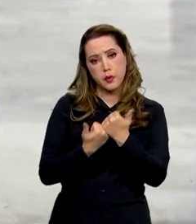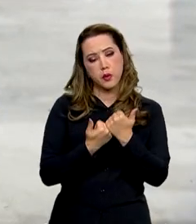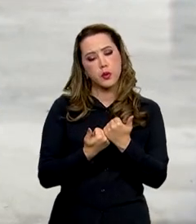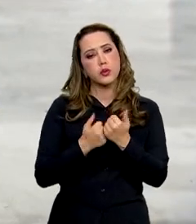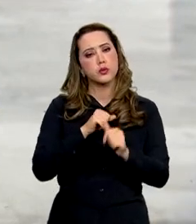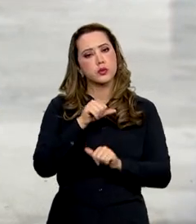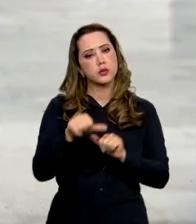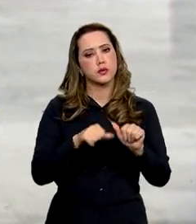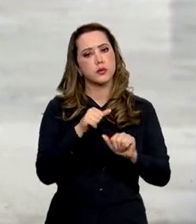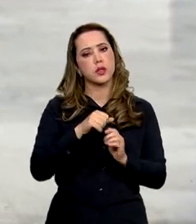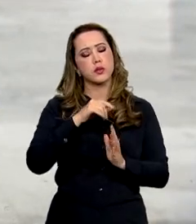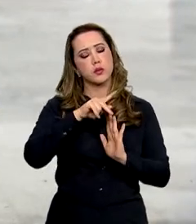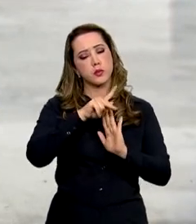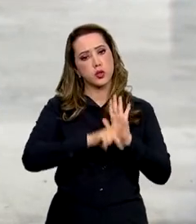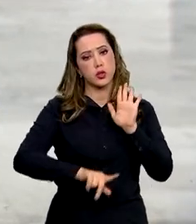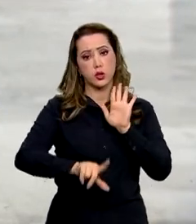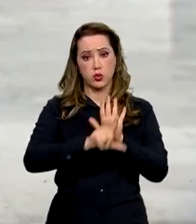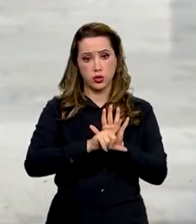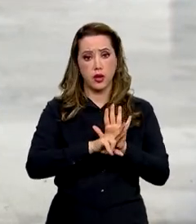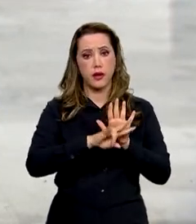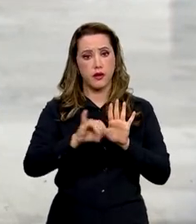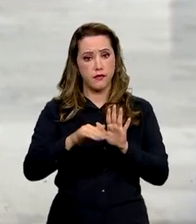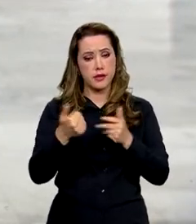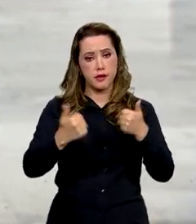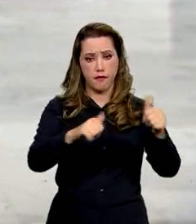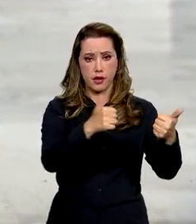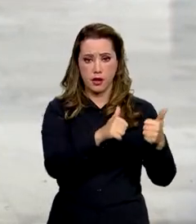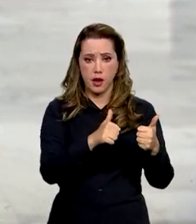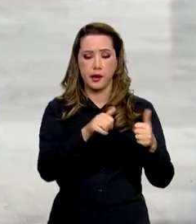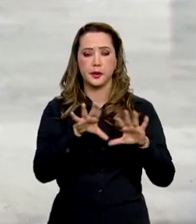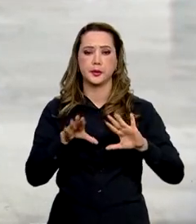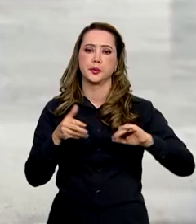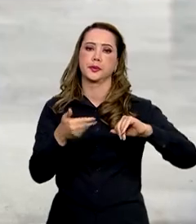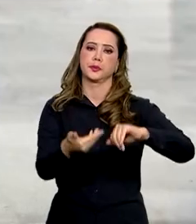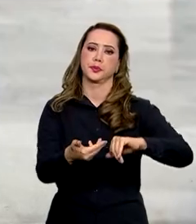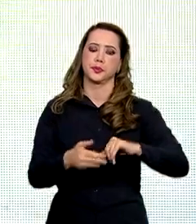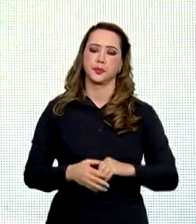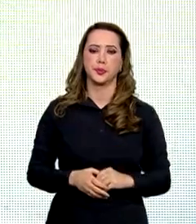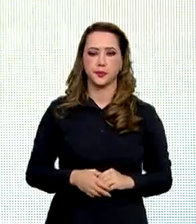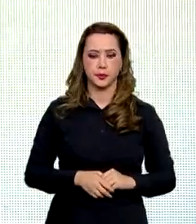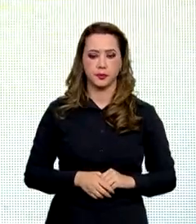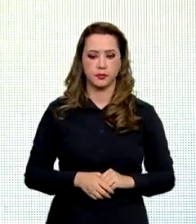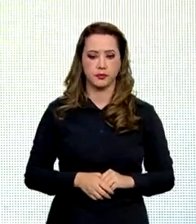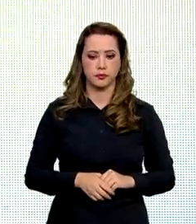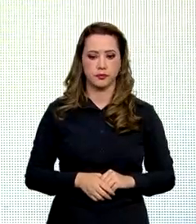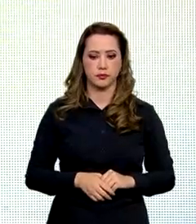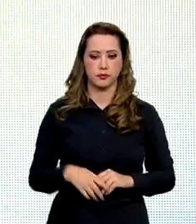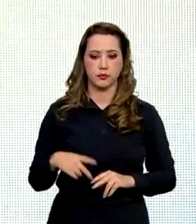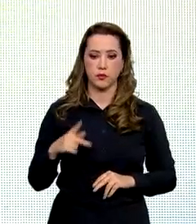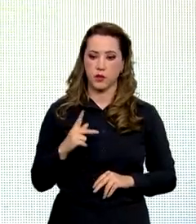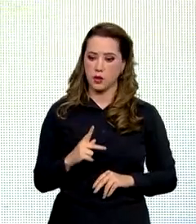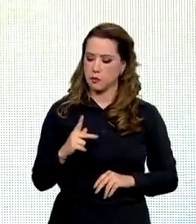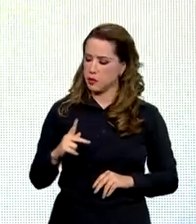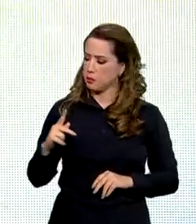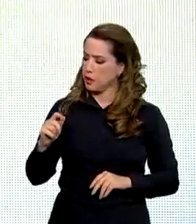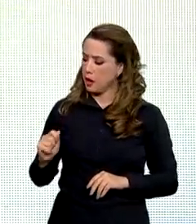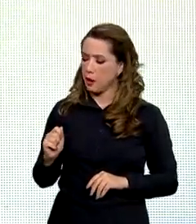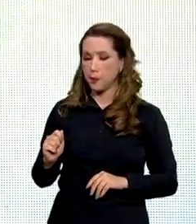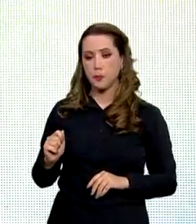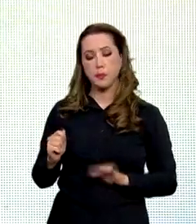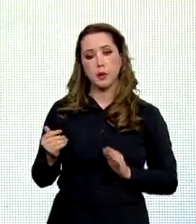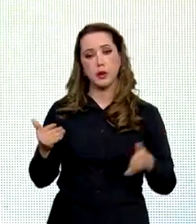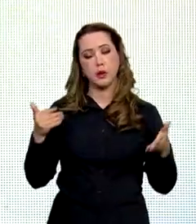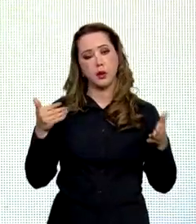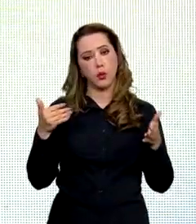viraram um projeto de lei que deverá ser apreciado pelos parlamentares. O PPA participativo, a entrega desse